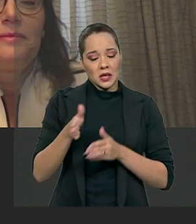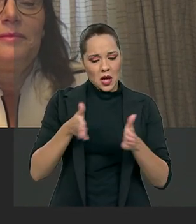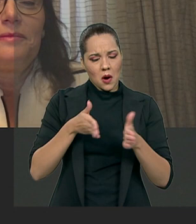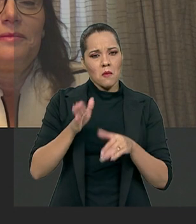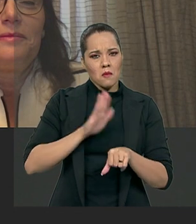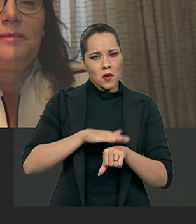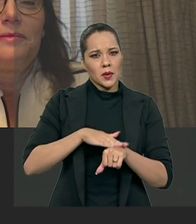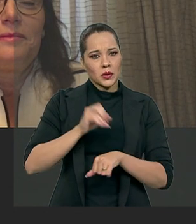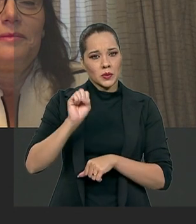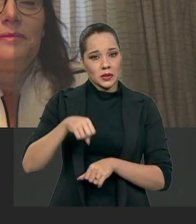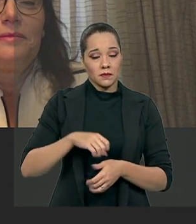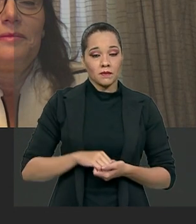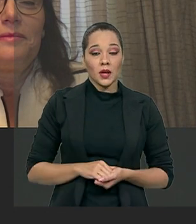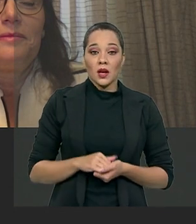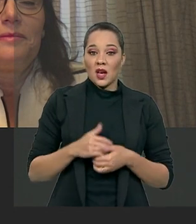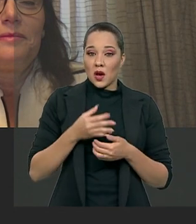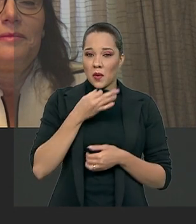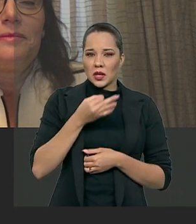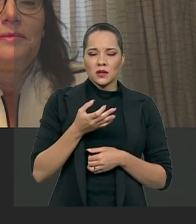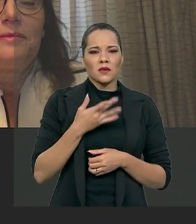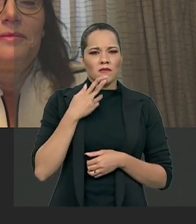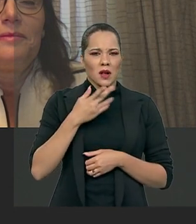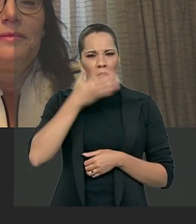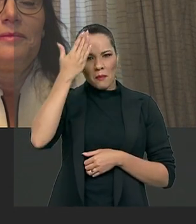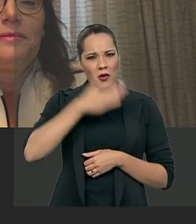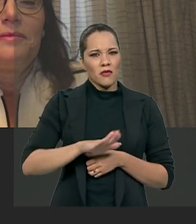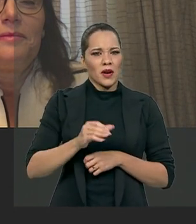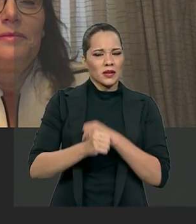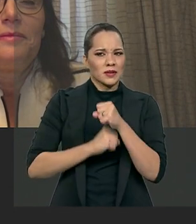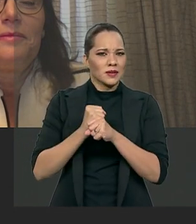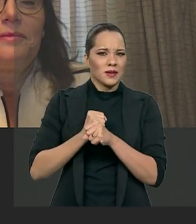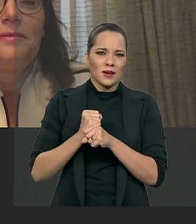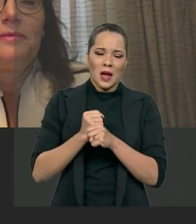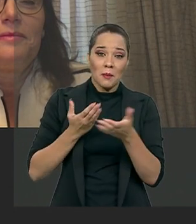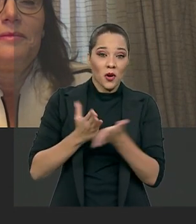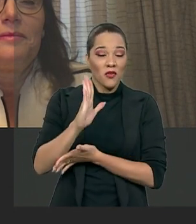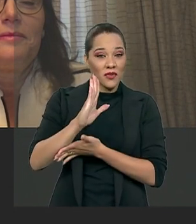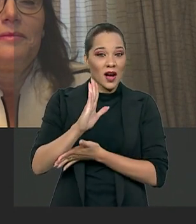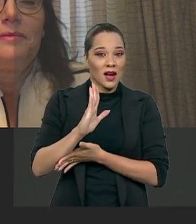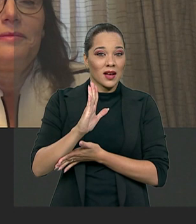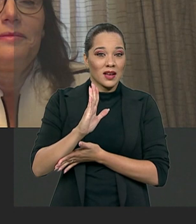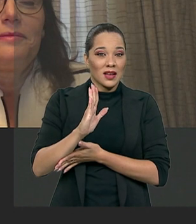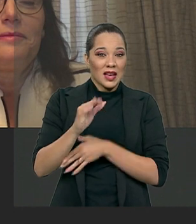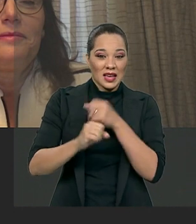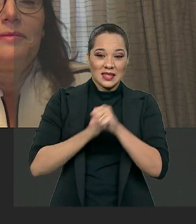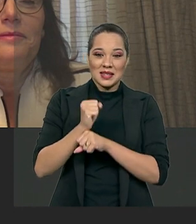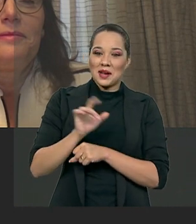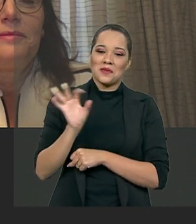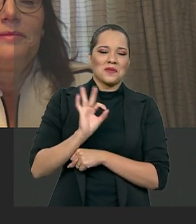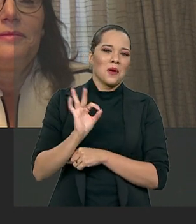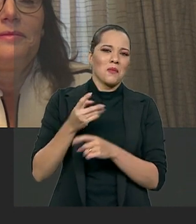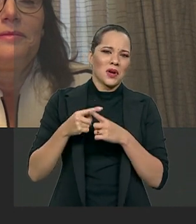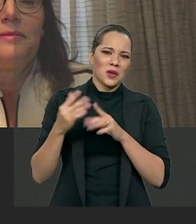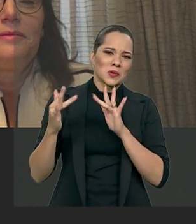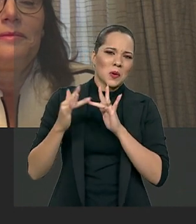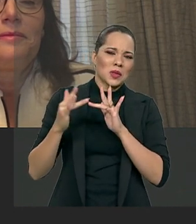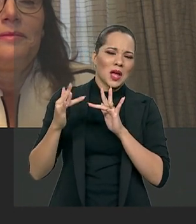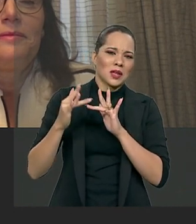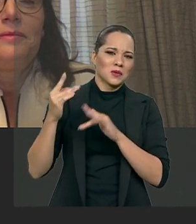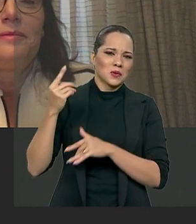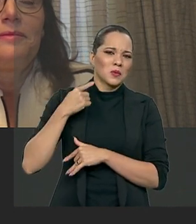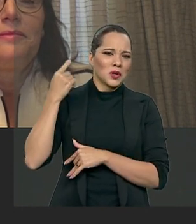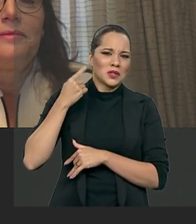sim. E eu acho que a pandemia... Eu não digo nem para aprovar esse ano, porque é meio que até os políticos, contatos que a gente tem é